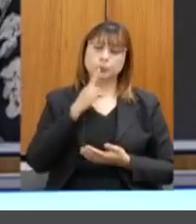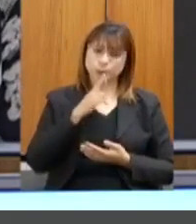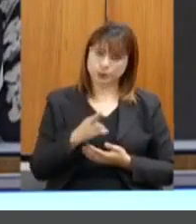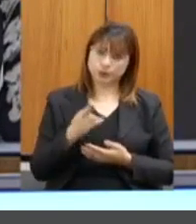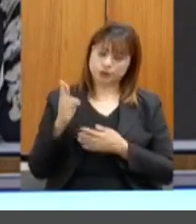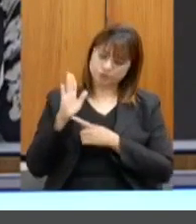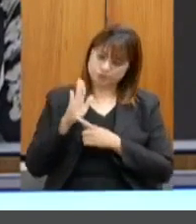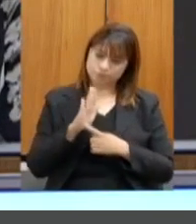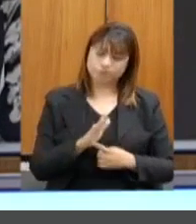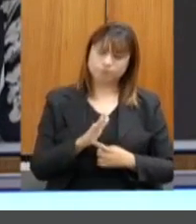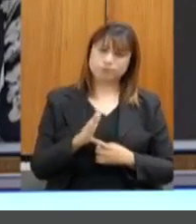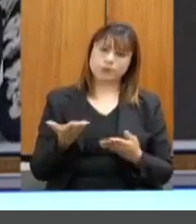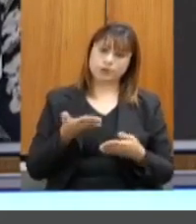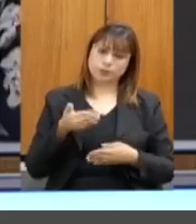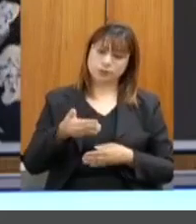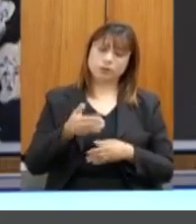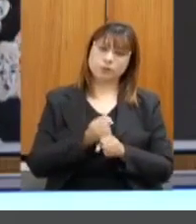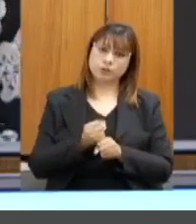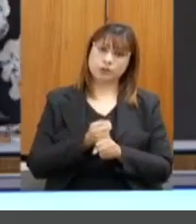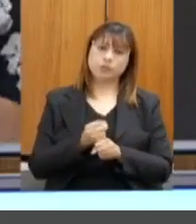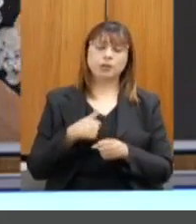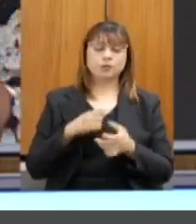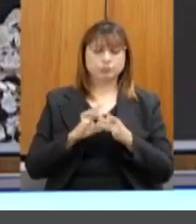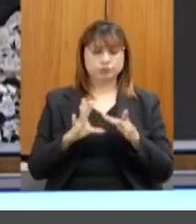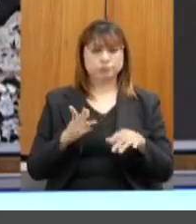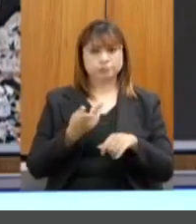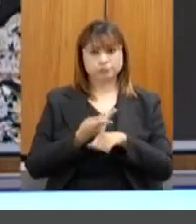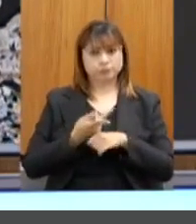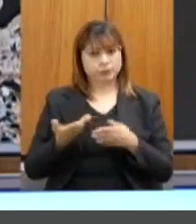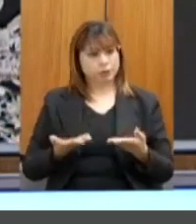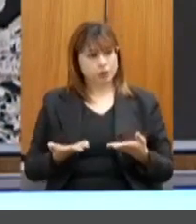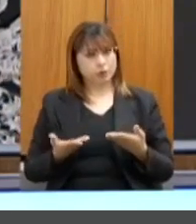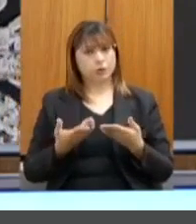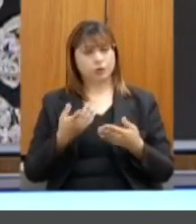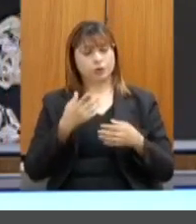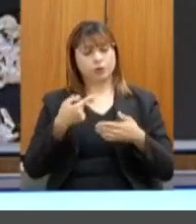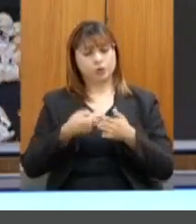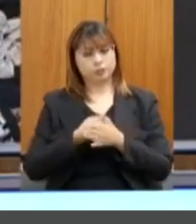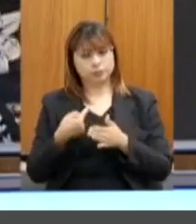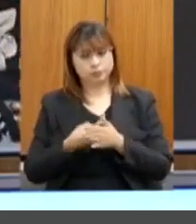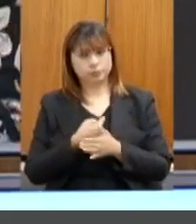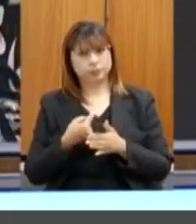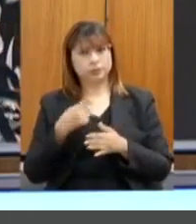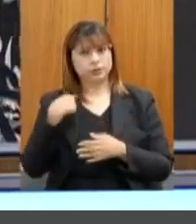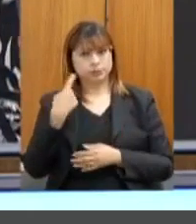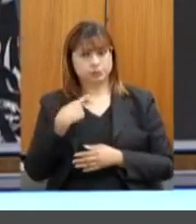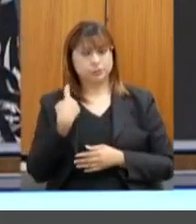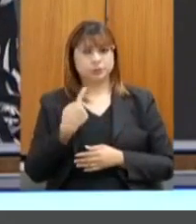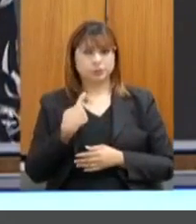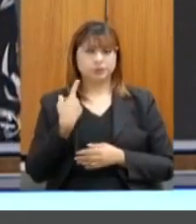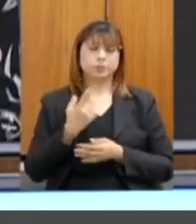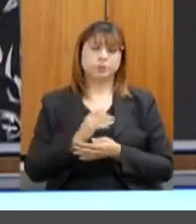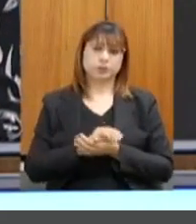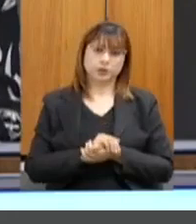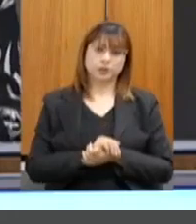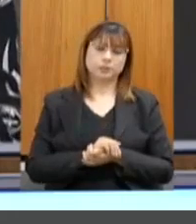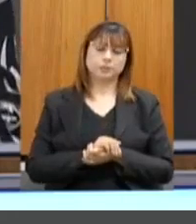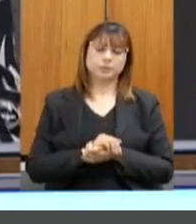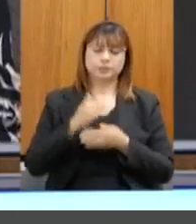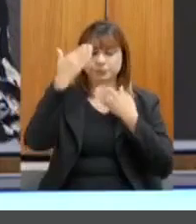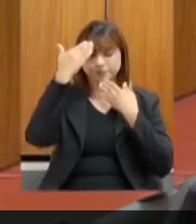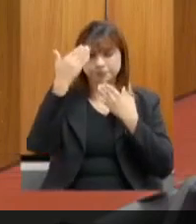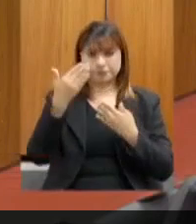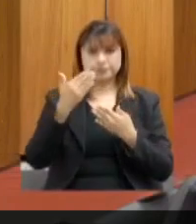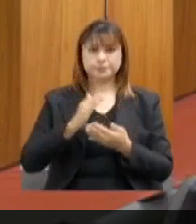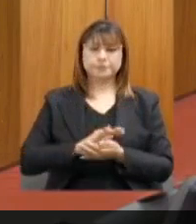resultados nesse ano. E fico aqui à disposição dessa Assembleia e dos deputados para os questionamentos. Muito